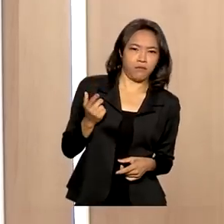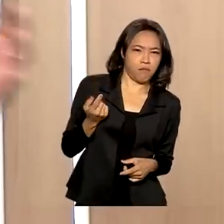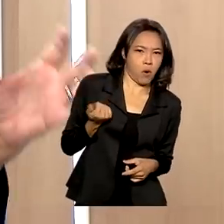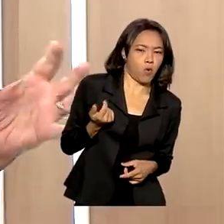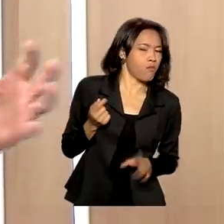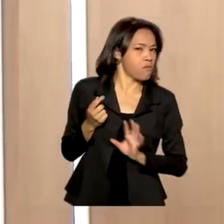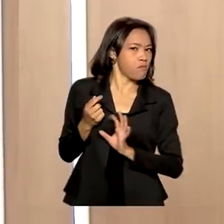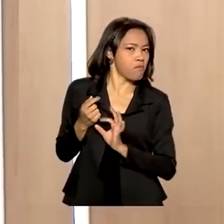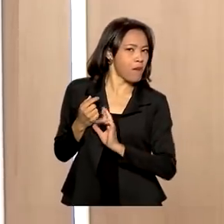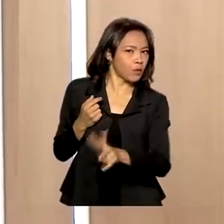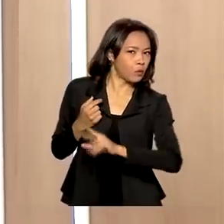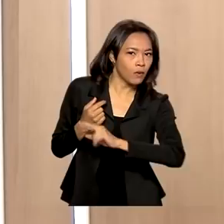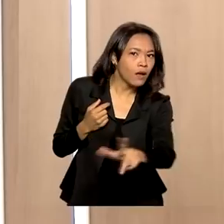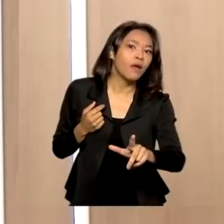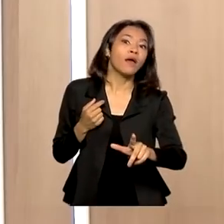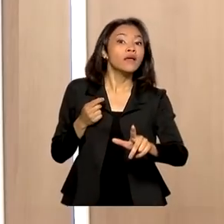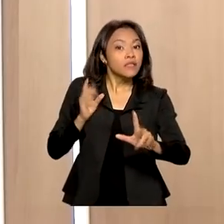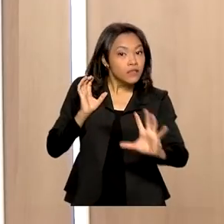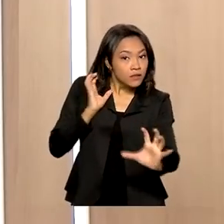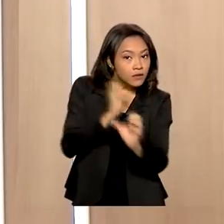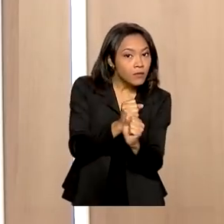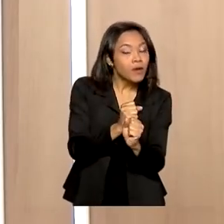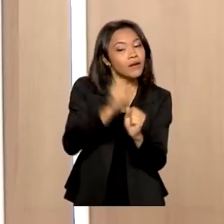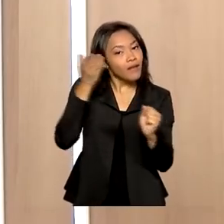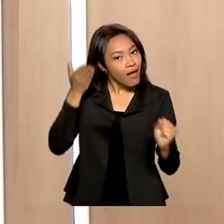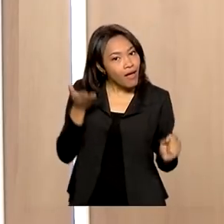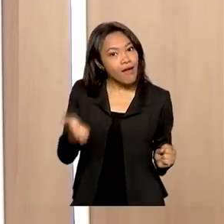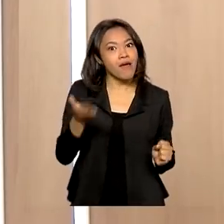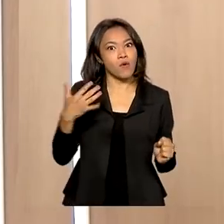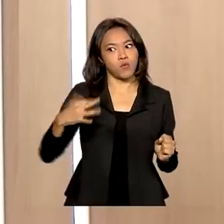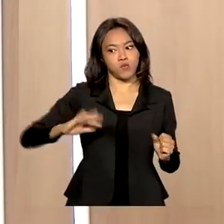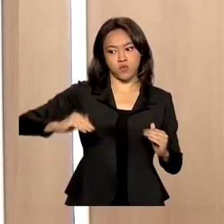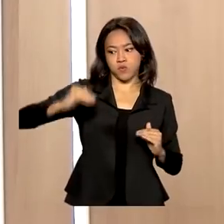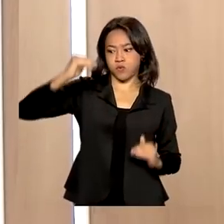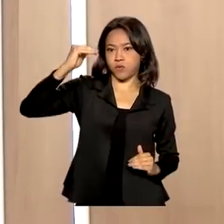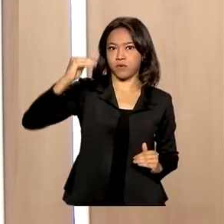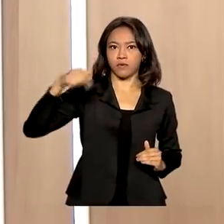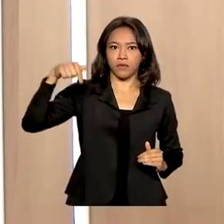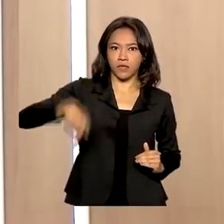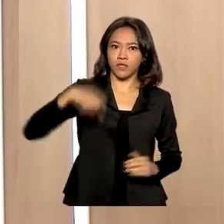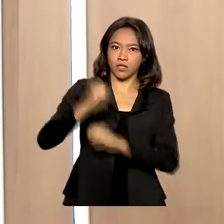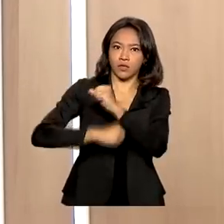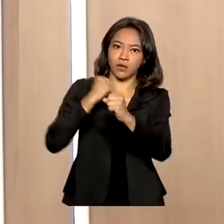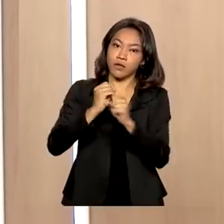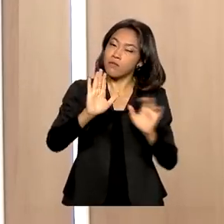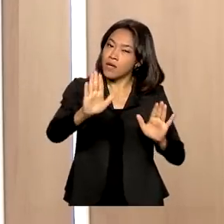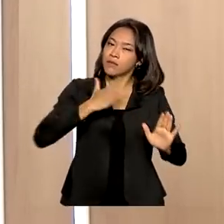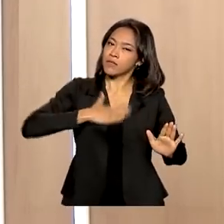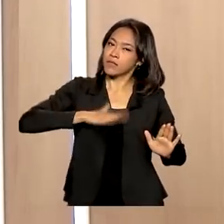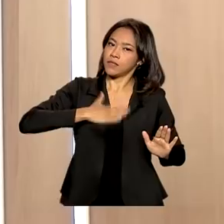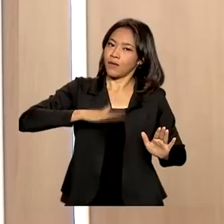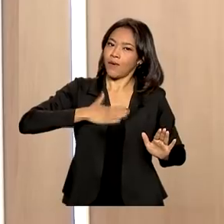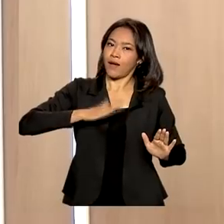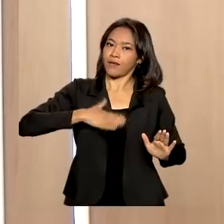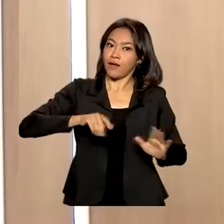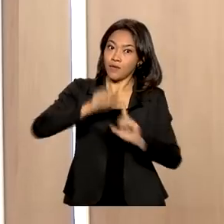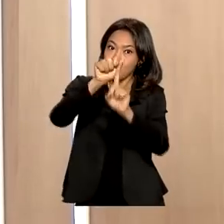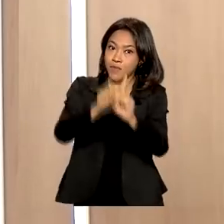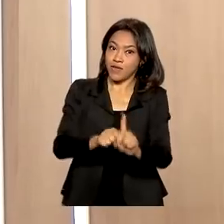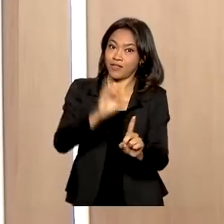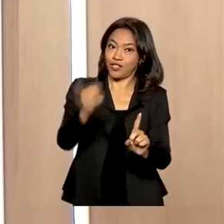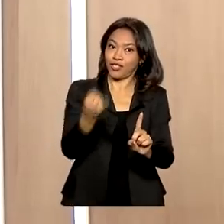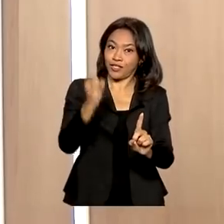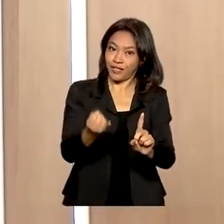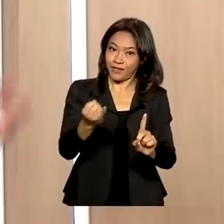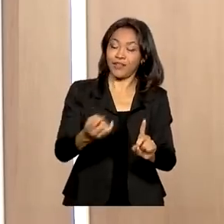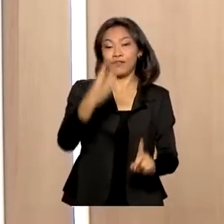resultado para o ano todo, será certamente um resultado expressivo em 2022, mas precisamos aguardar ainda o resultado do mês de janeiro e do